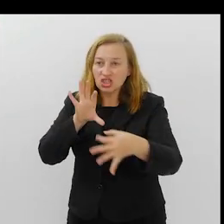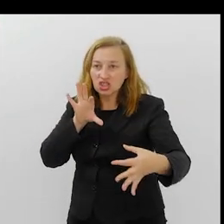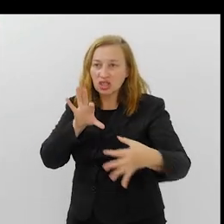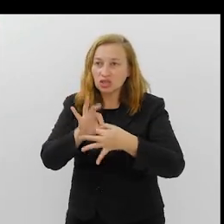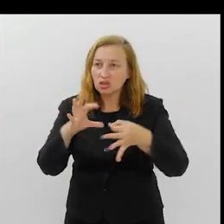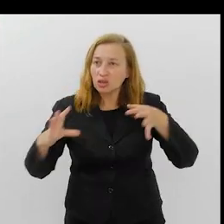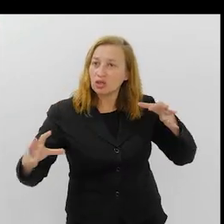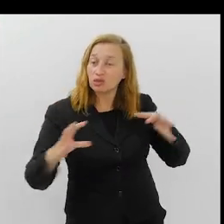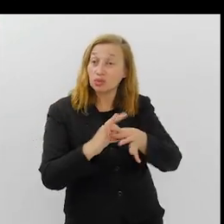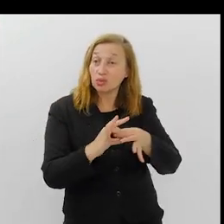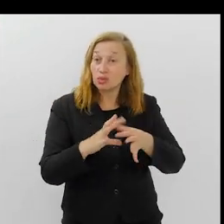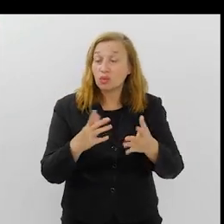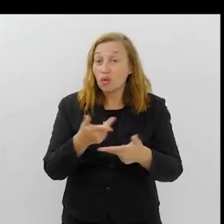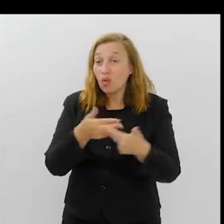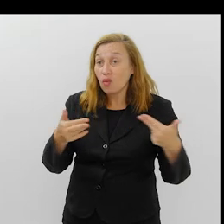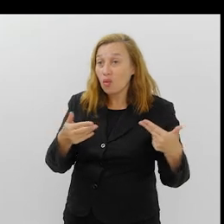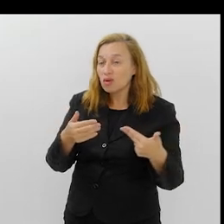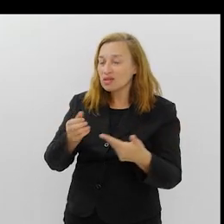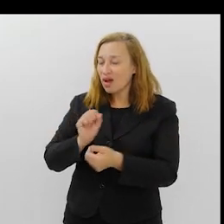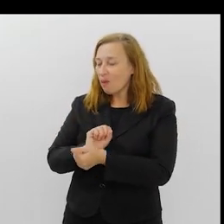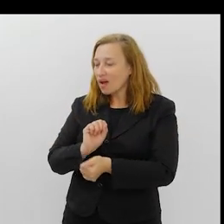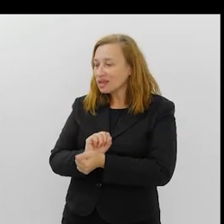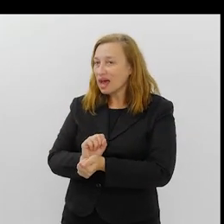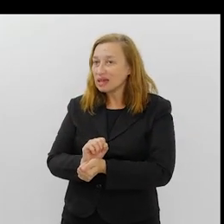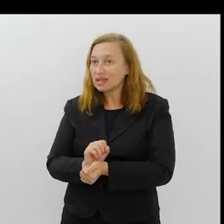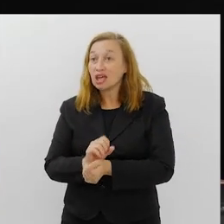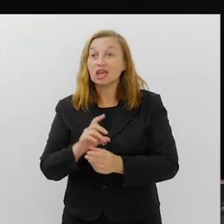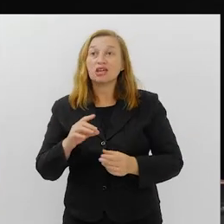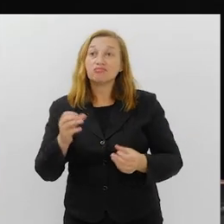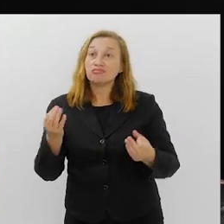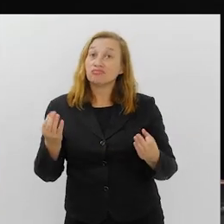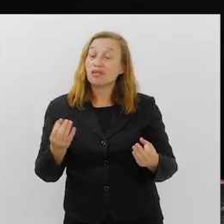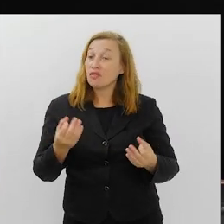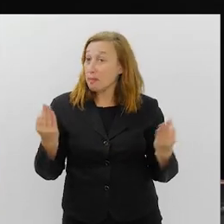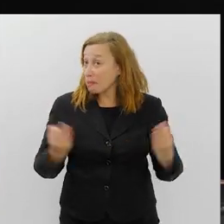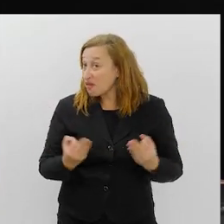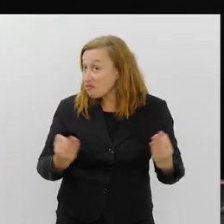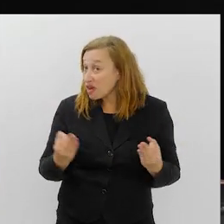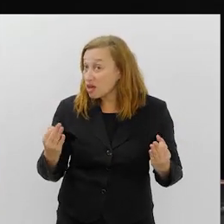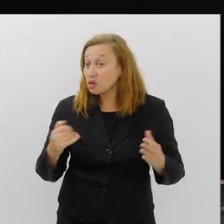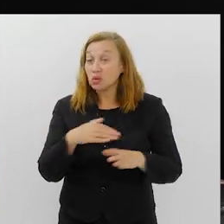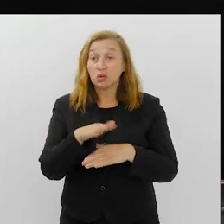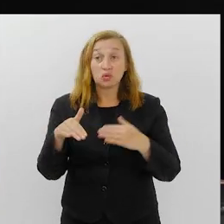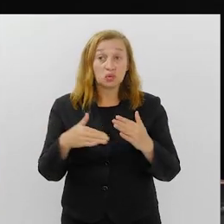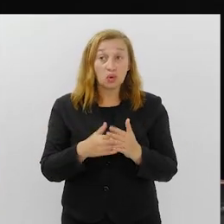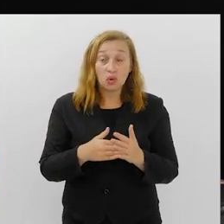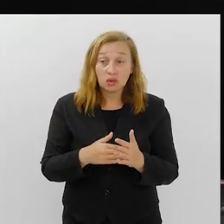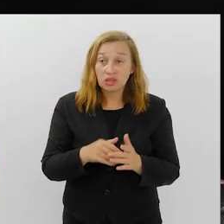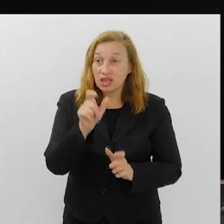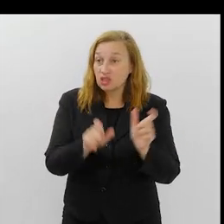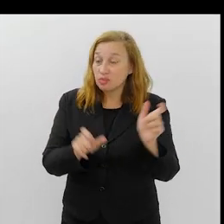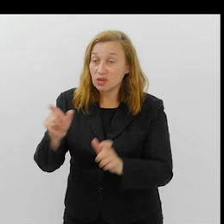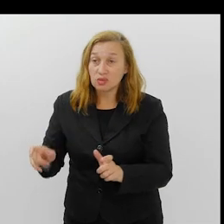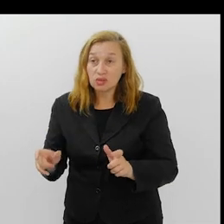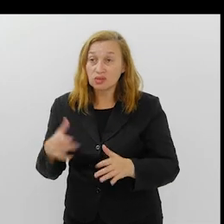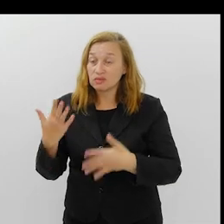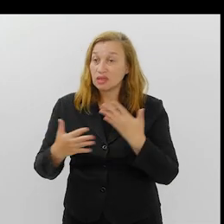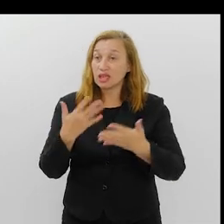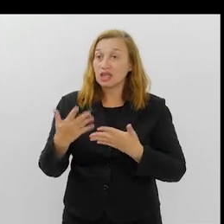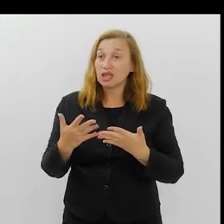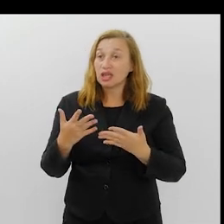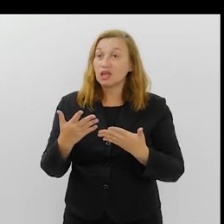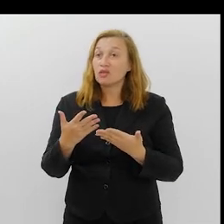para que aquilo fosse uma coisa esperada. E aquilo dá certo, com todo louvor, a escola, o